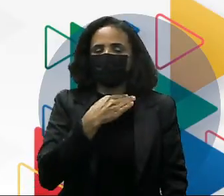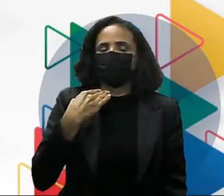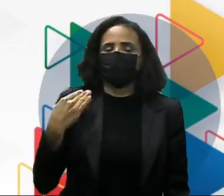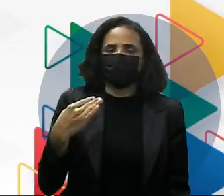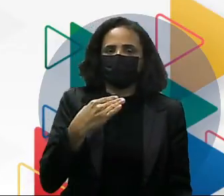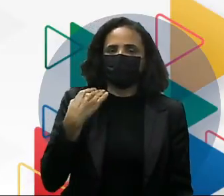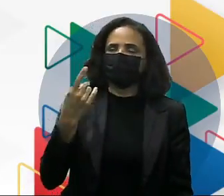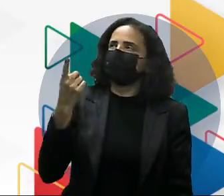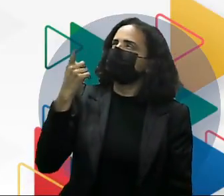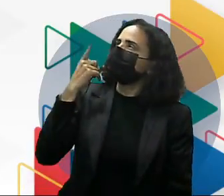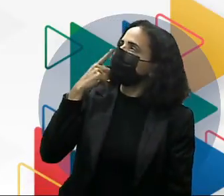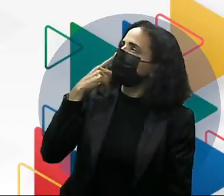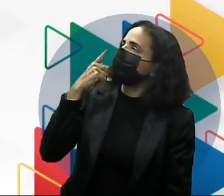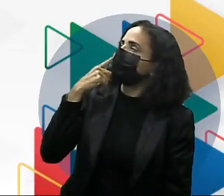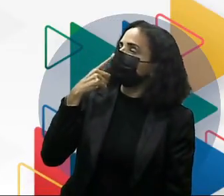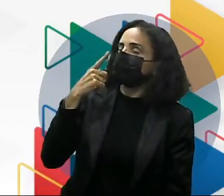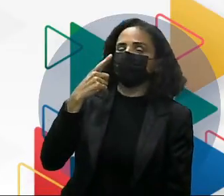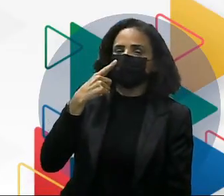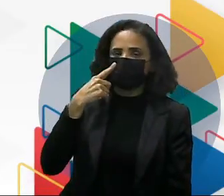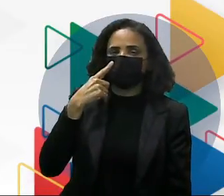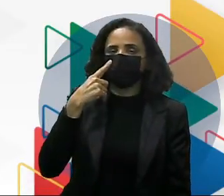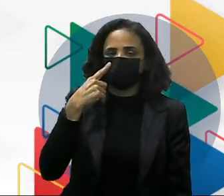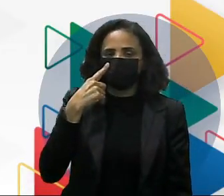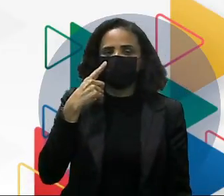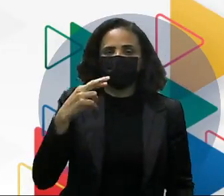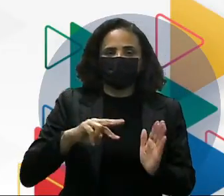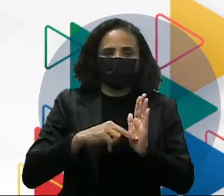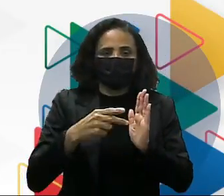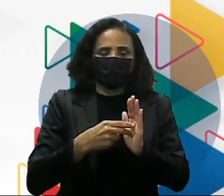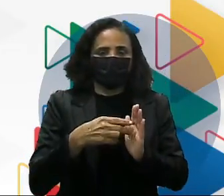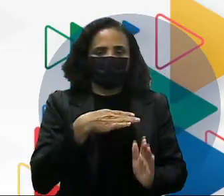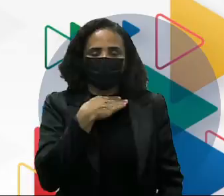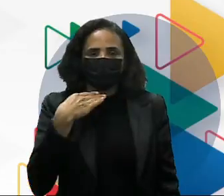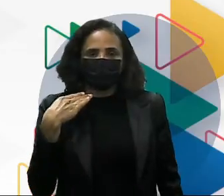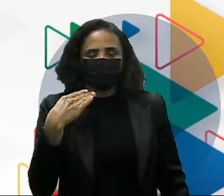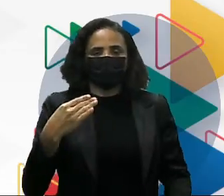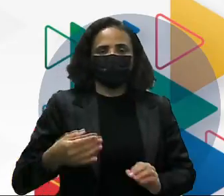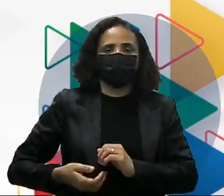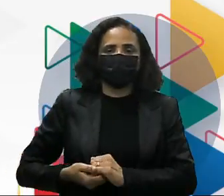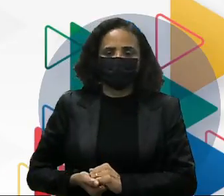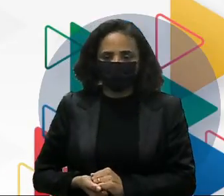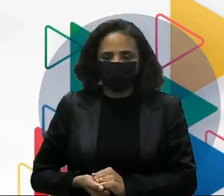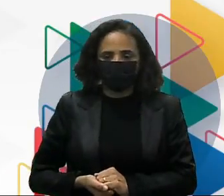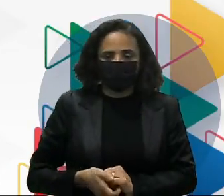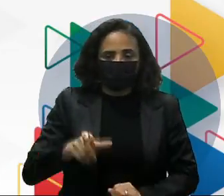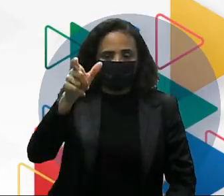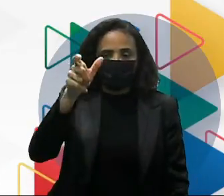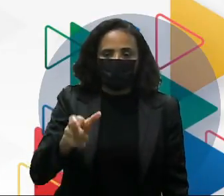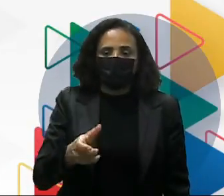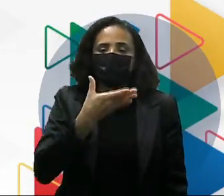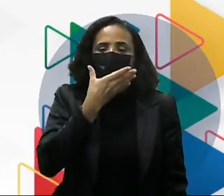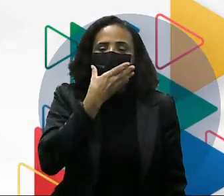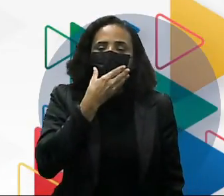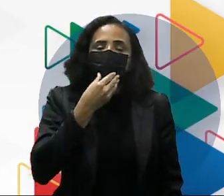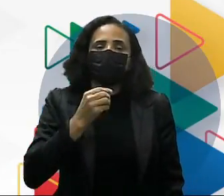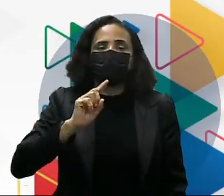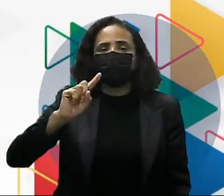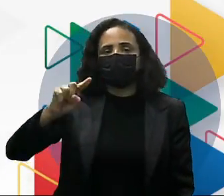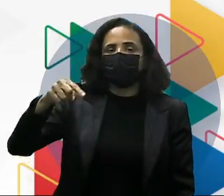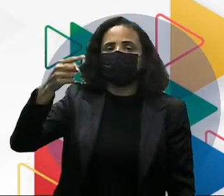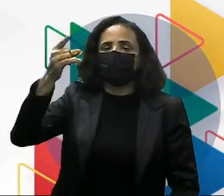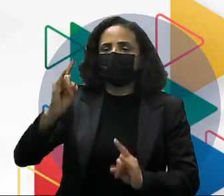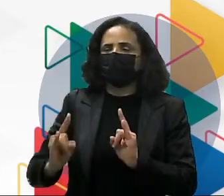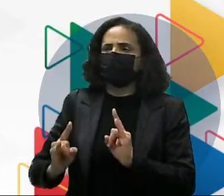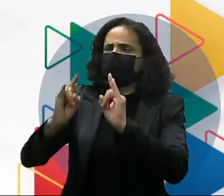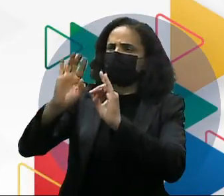morte, a representação materializada. E o rapaz do alto do